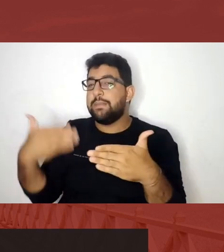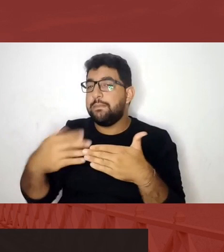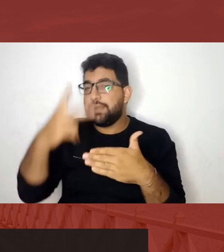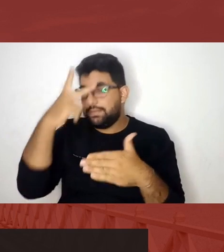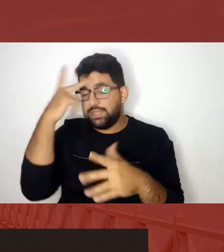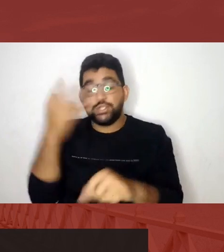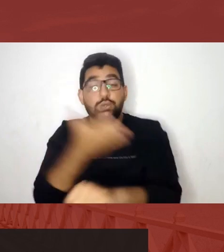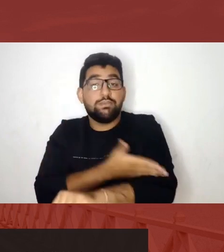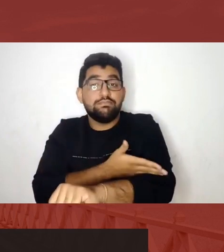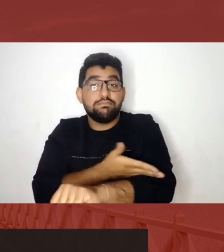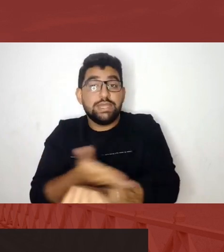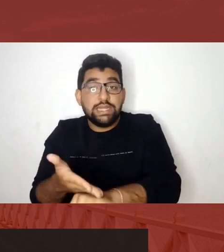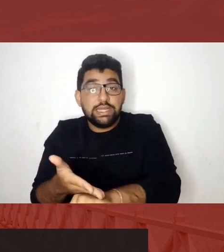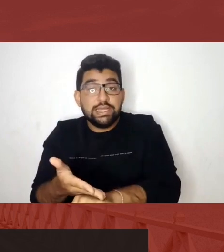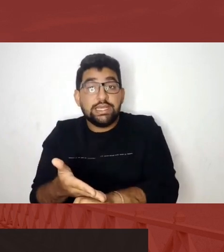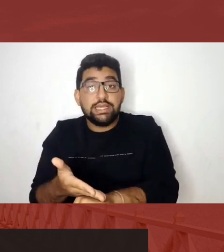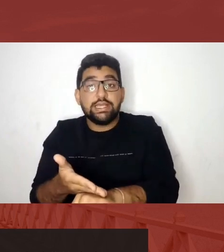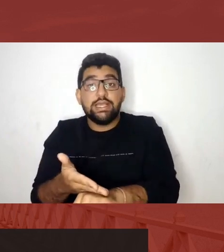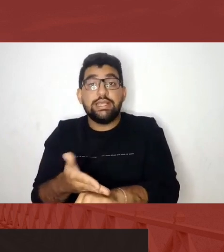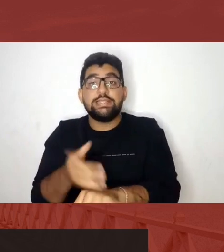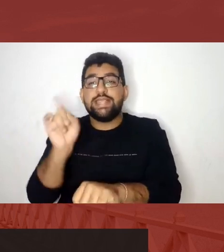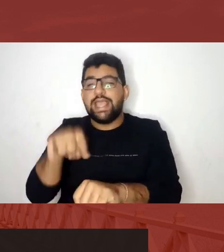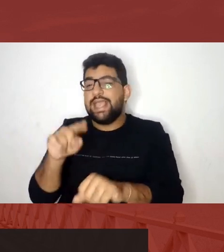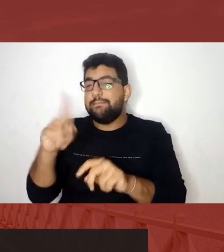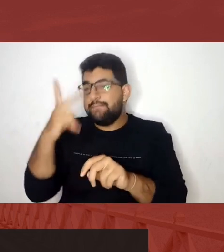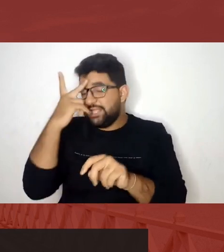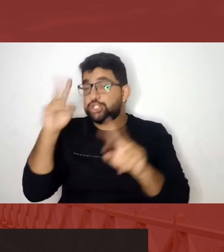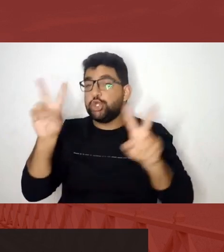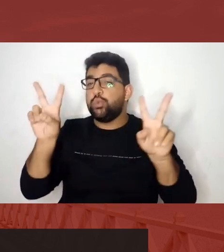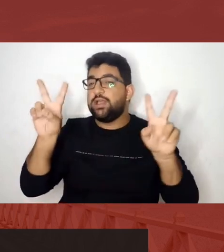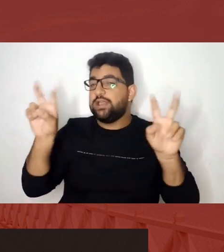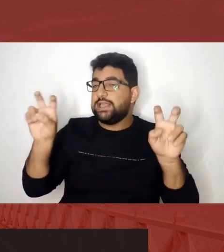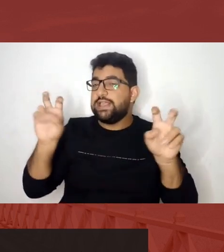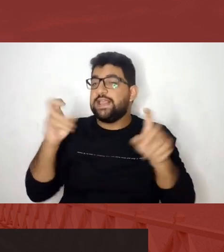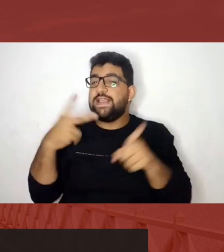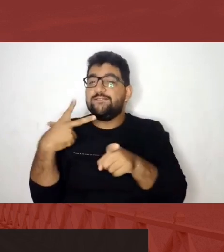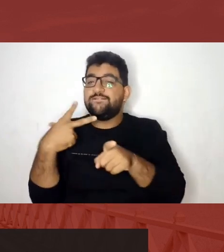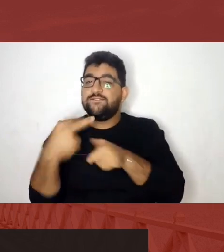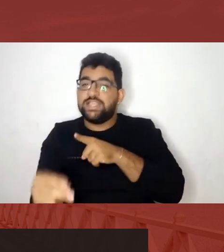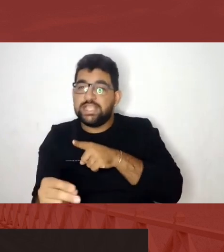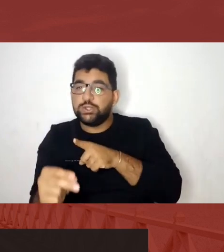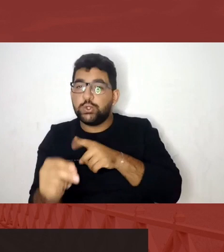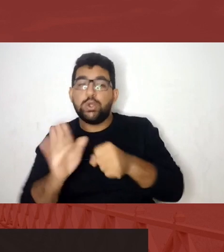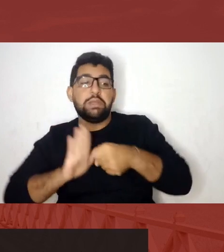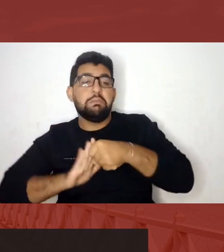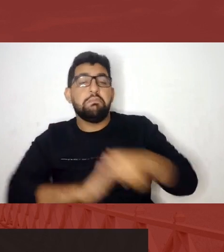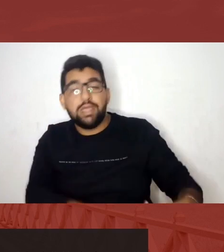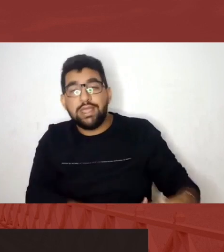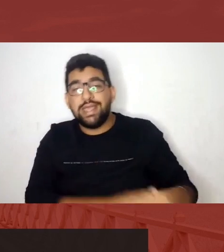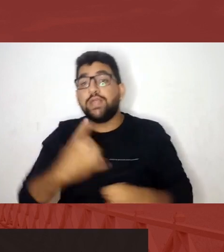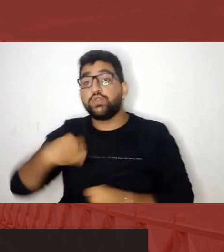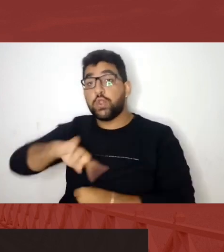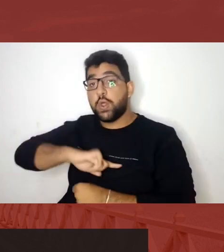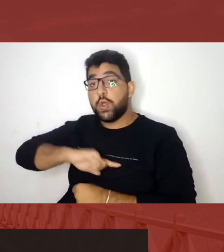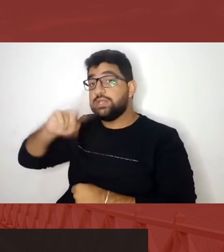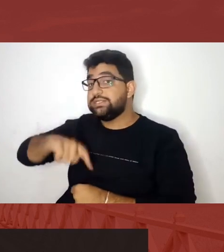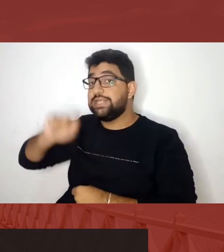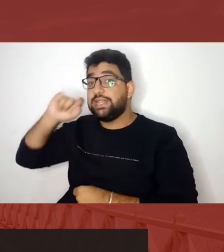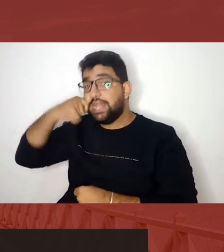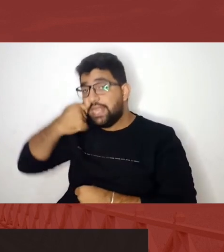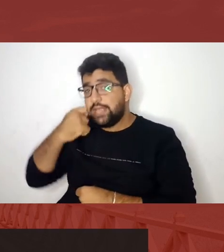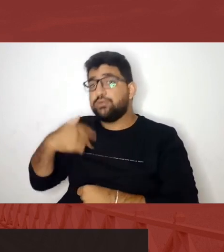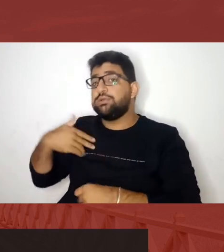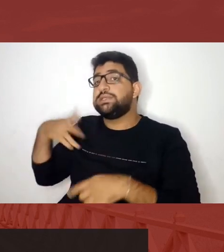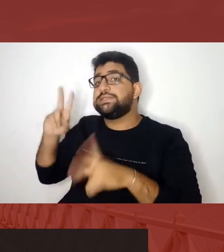que são os vencedores, os opressores, nós, pessoas pretas, estamos em condição de subalternidade.